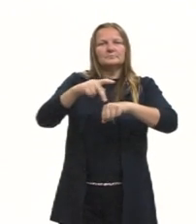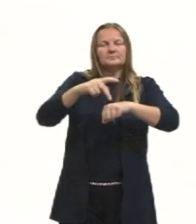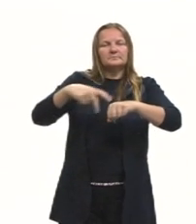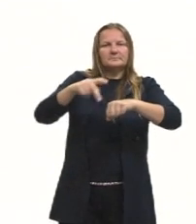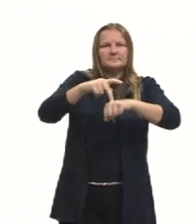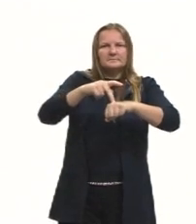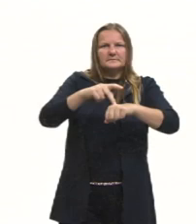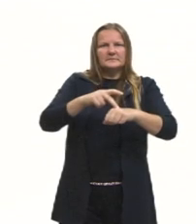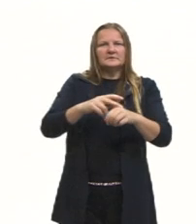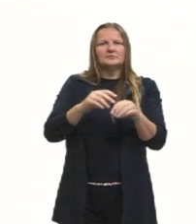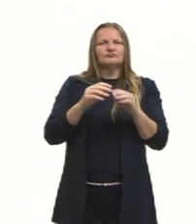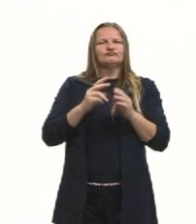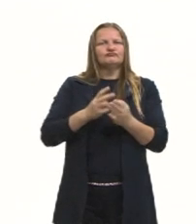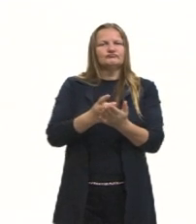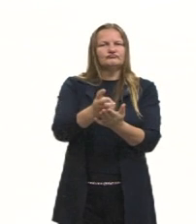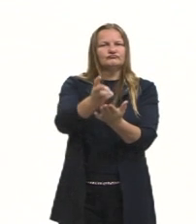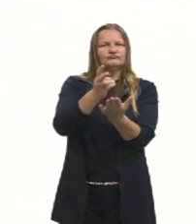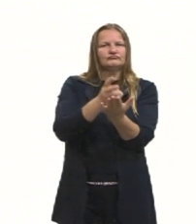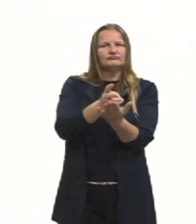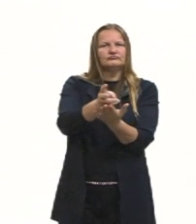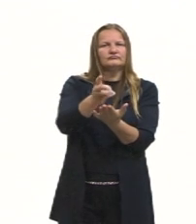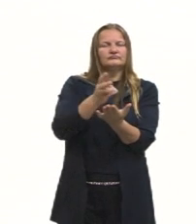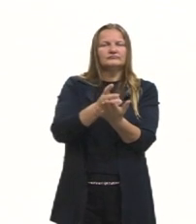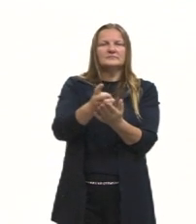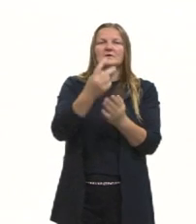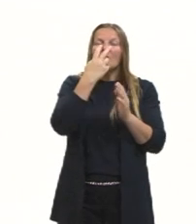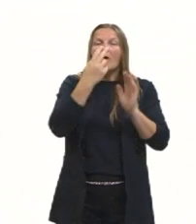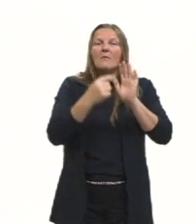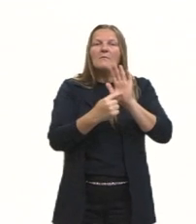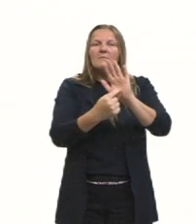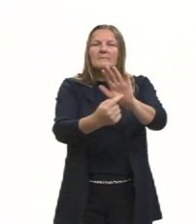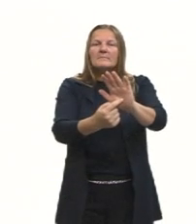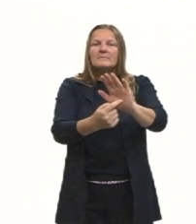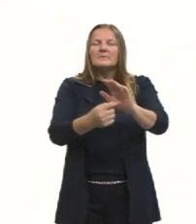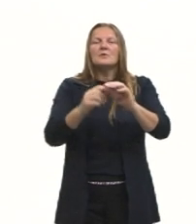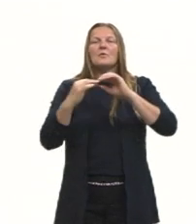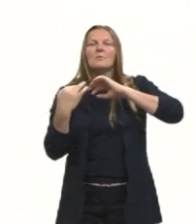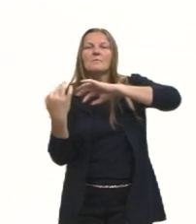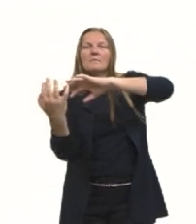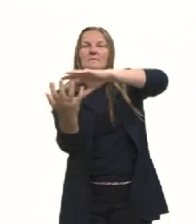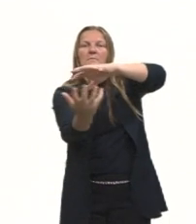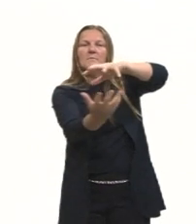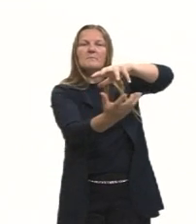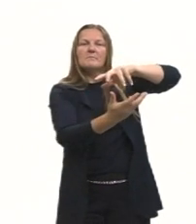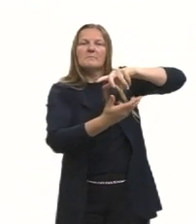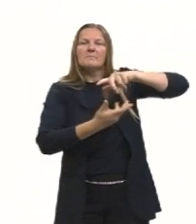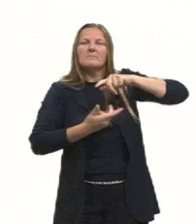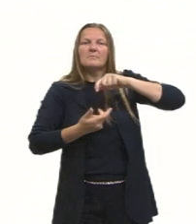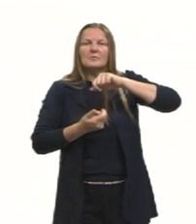estabilizar, vão se mostrar no ambiente mundial como sendo